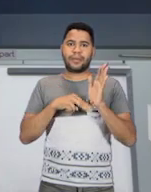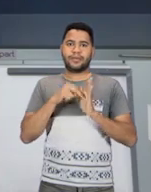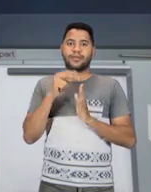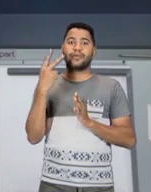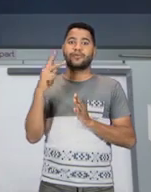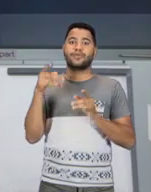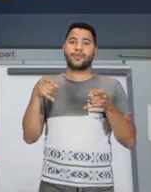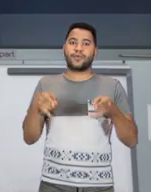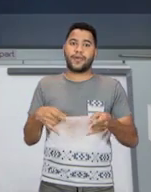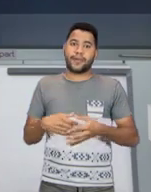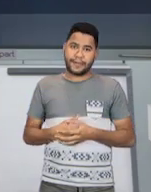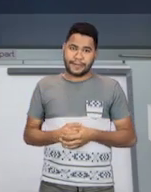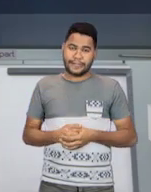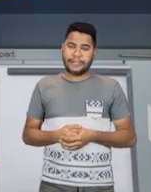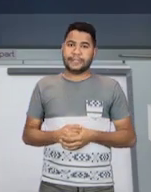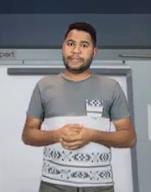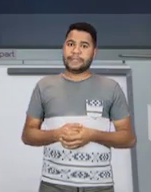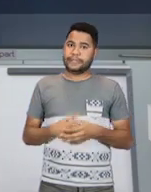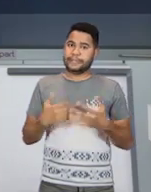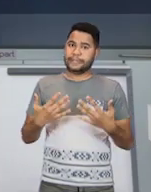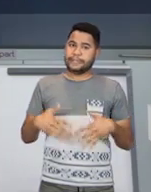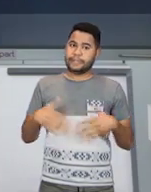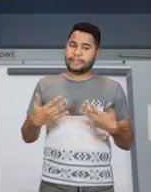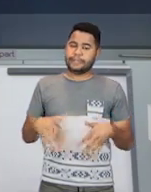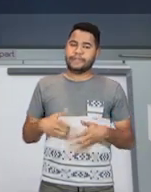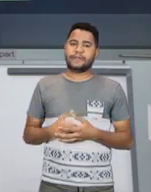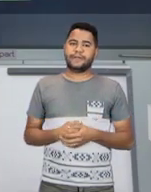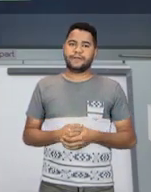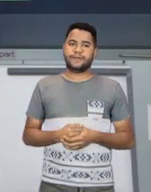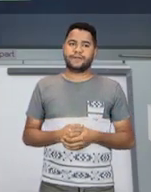e quer fazer um quadro do seu quarto.